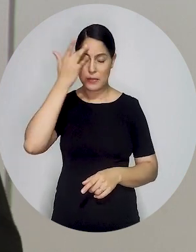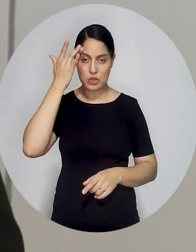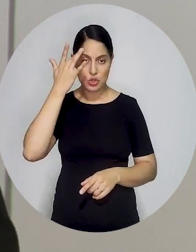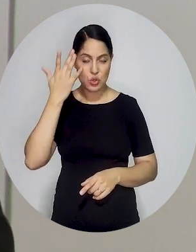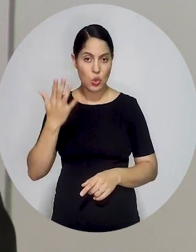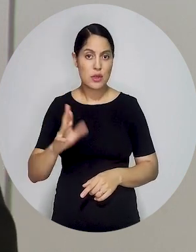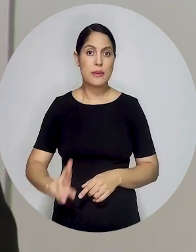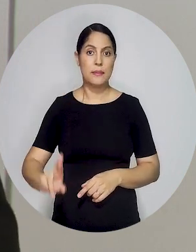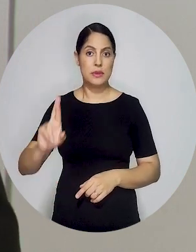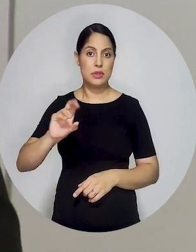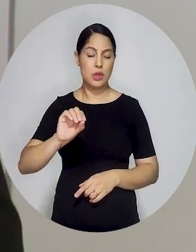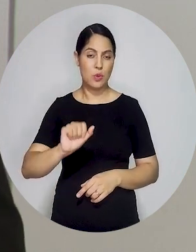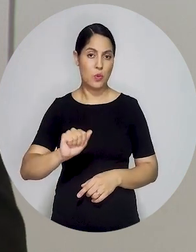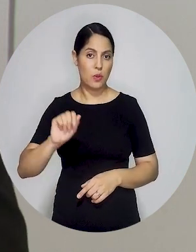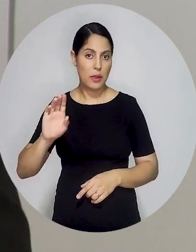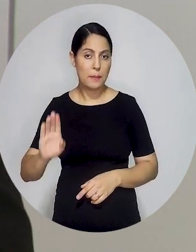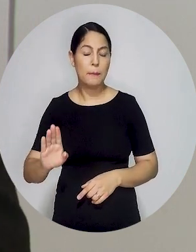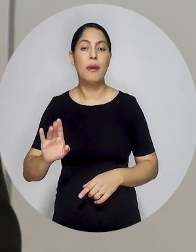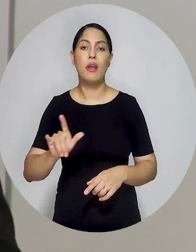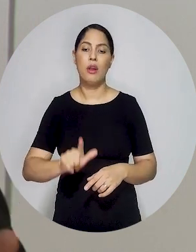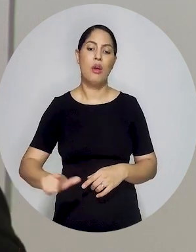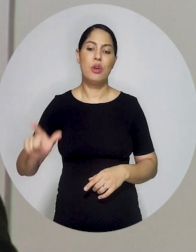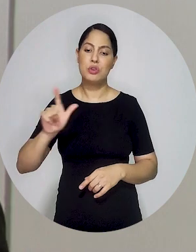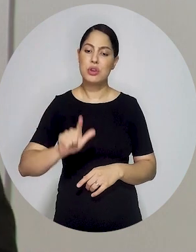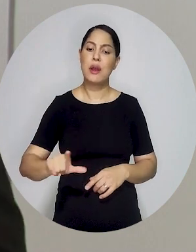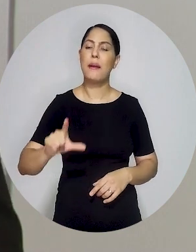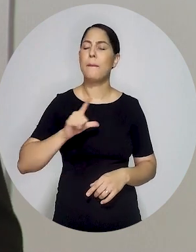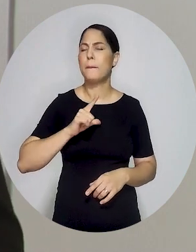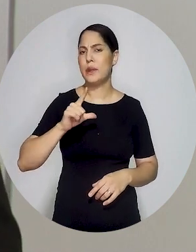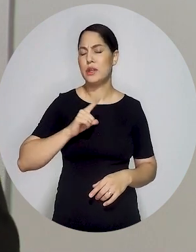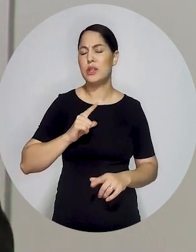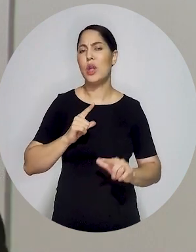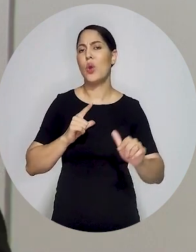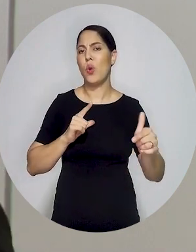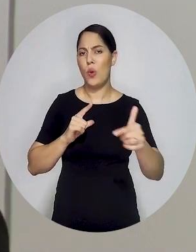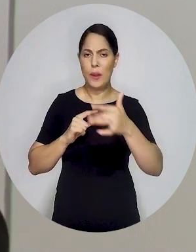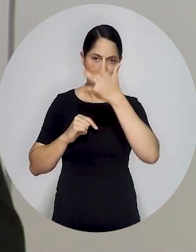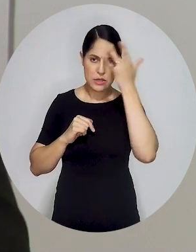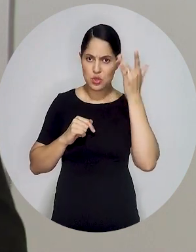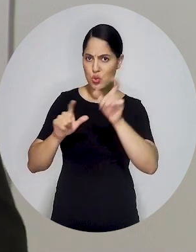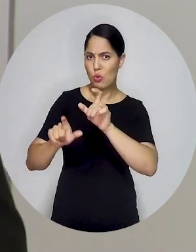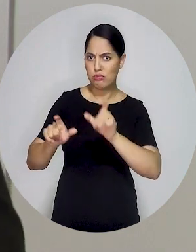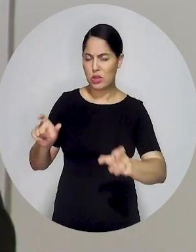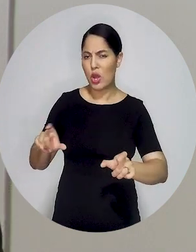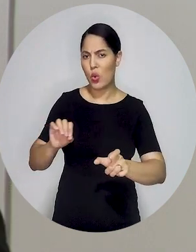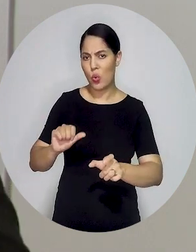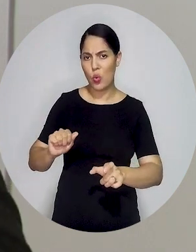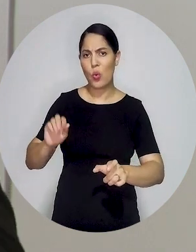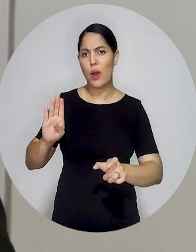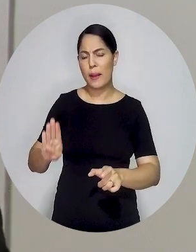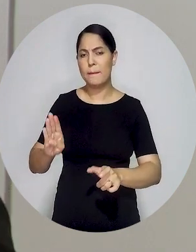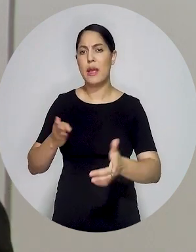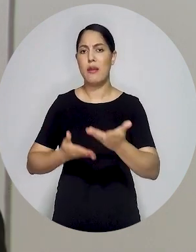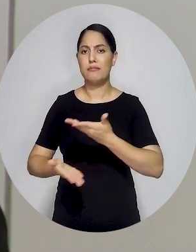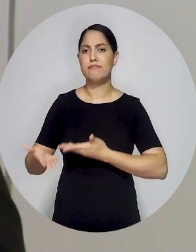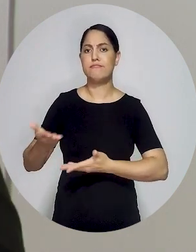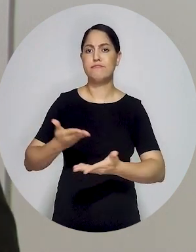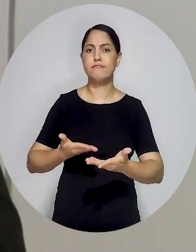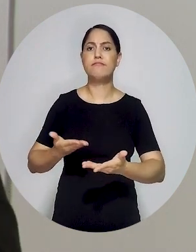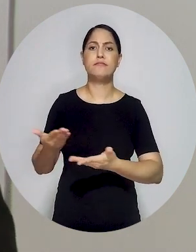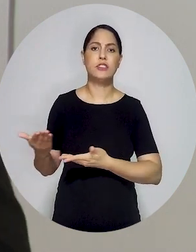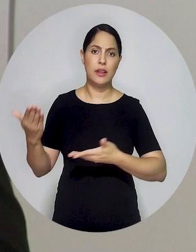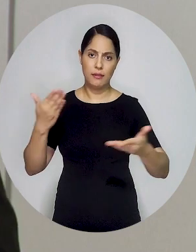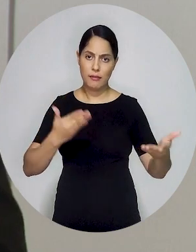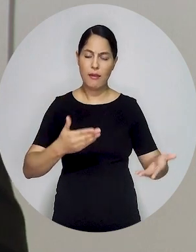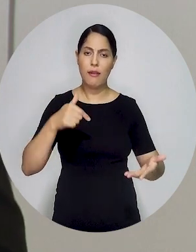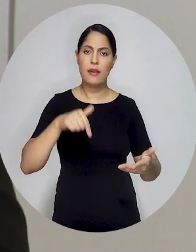ordem do CNJ, e dando a oportunidade para a ordem dos advogados falar e trazer sua experiência